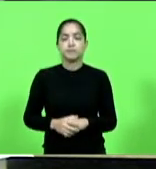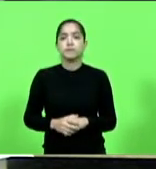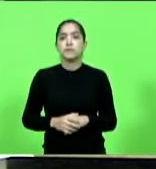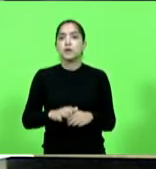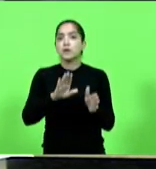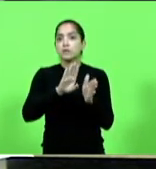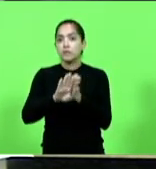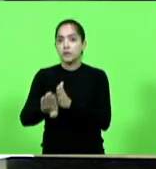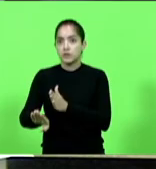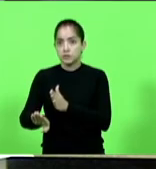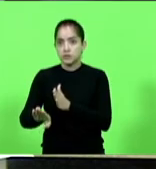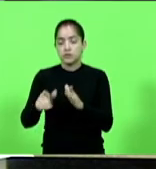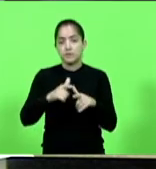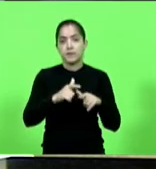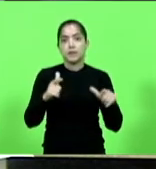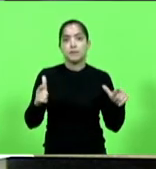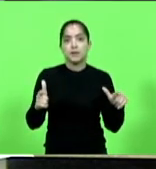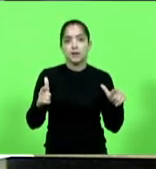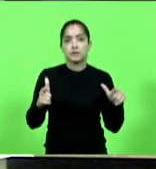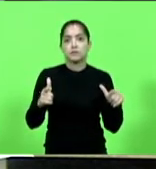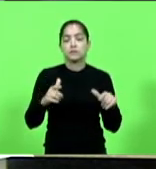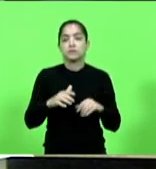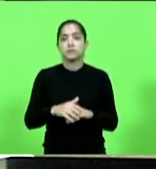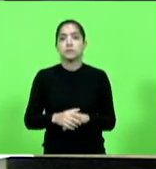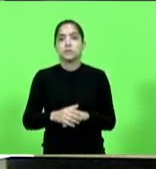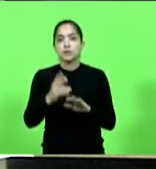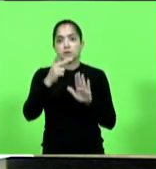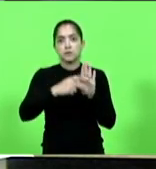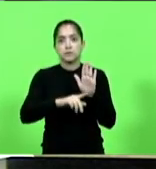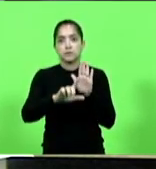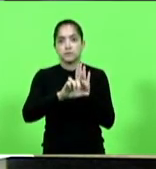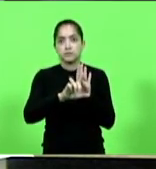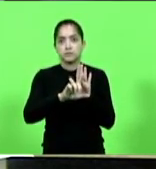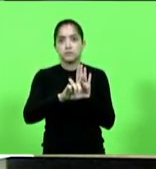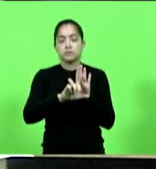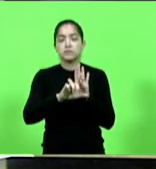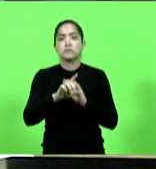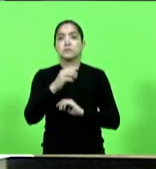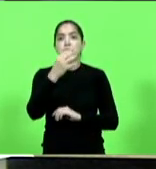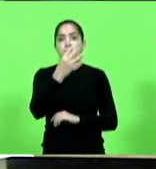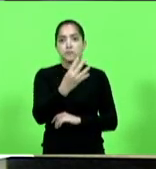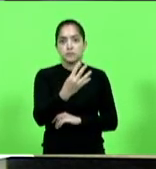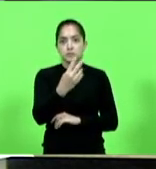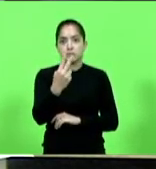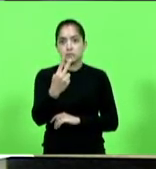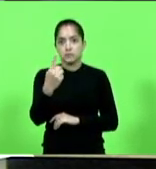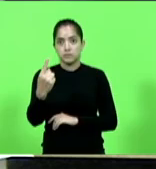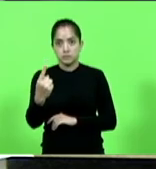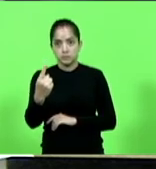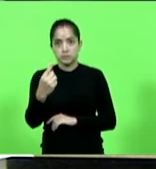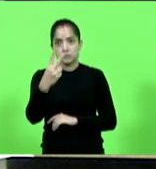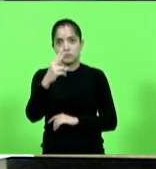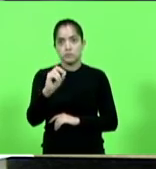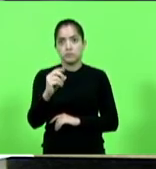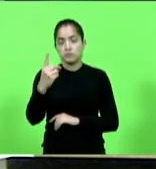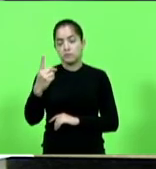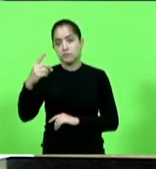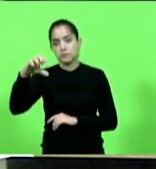rejeitada por maioria em turno único o projeto de lei nº 421-2019